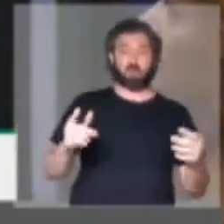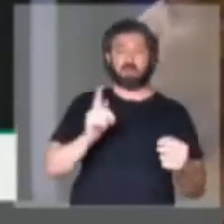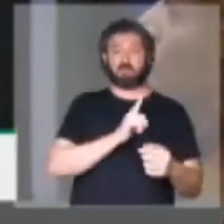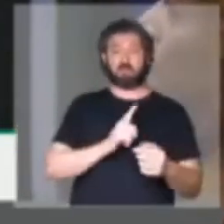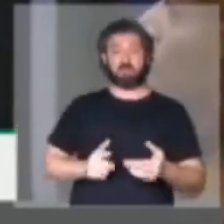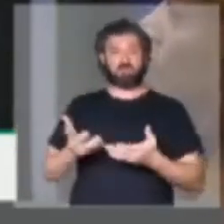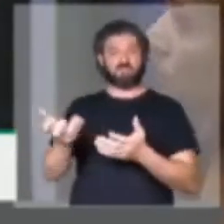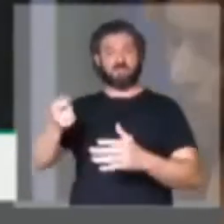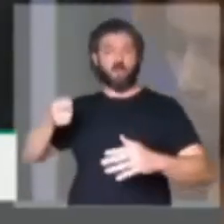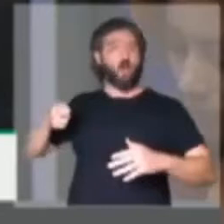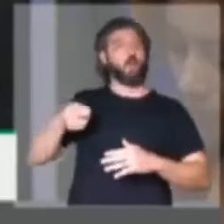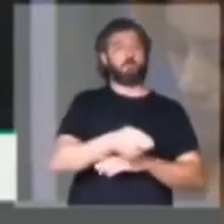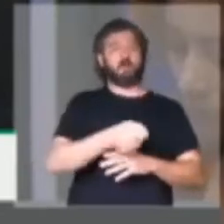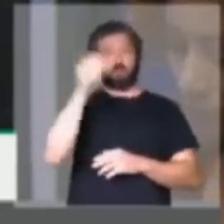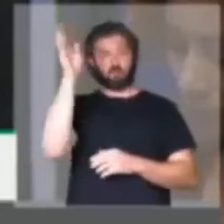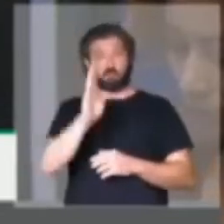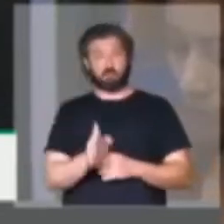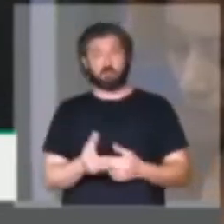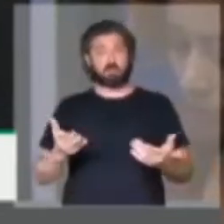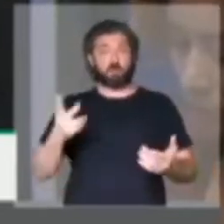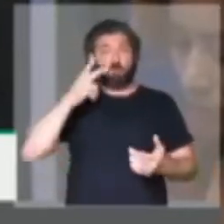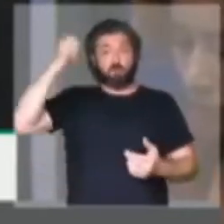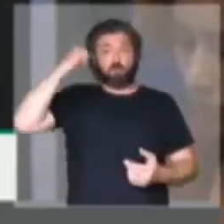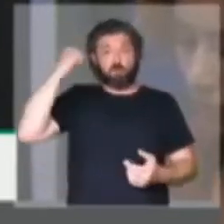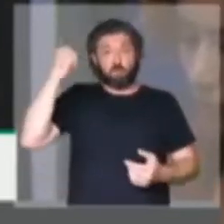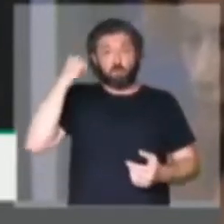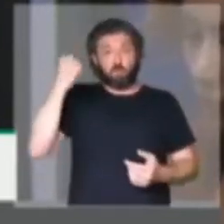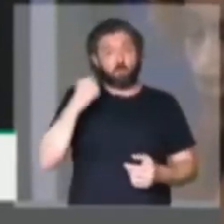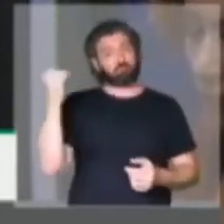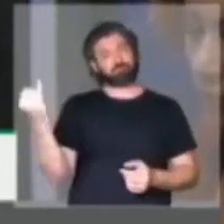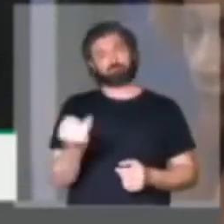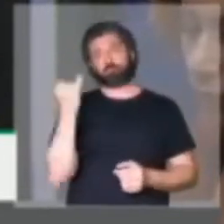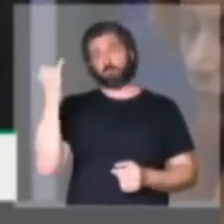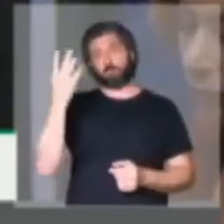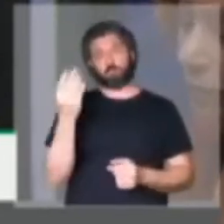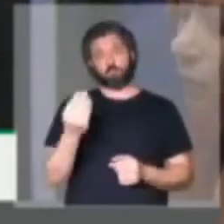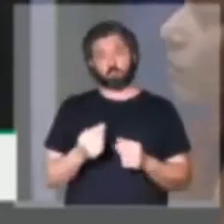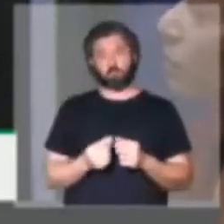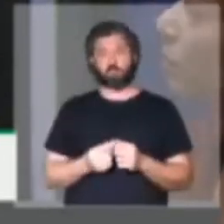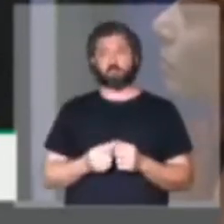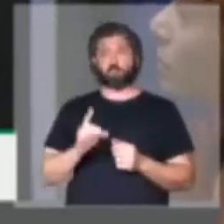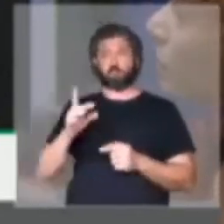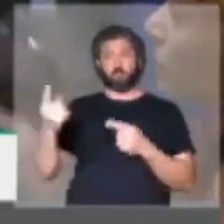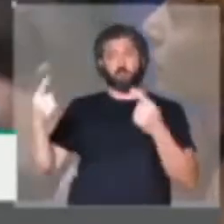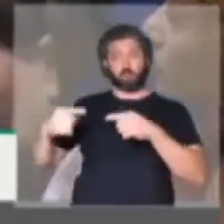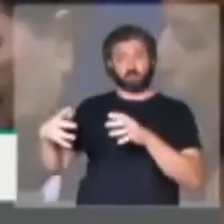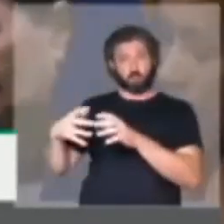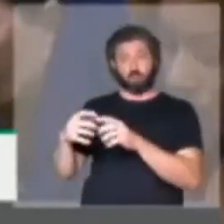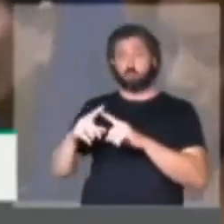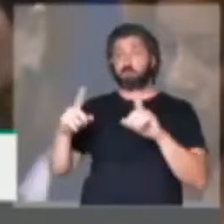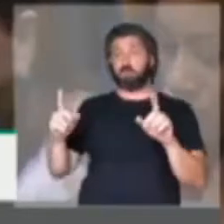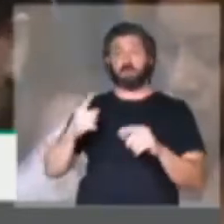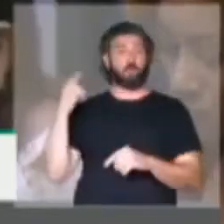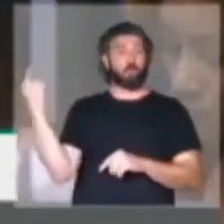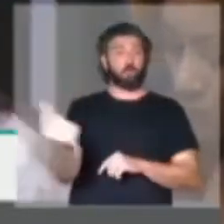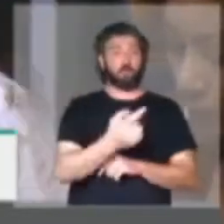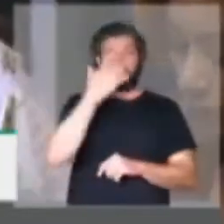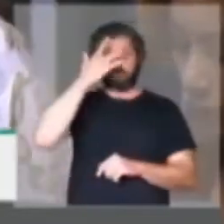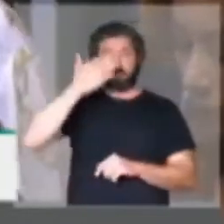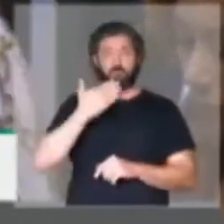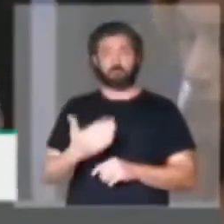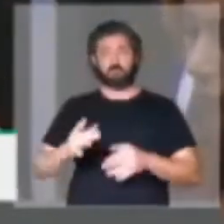que esse governo quer impor ao Brasil. Então foi uma vitória muito importante, não só da oposição, mas de todos os